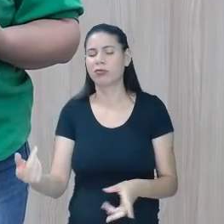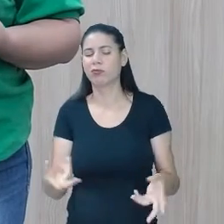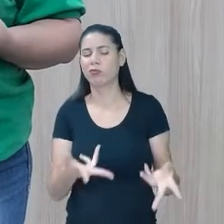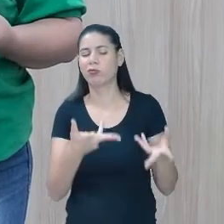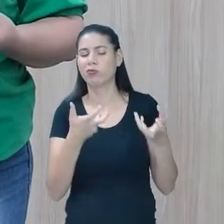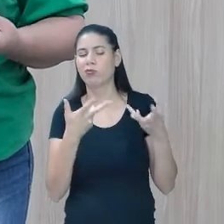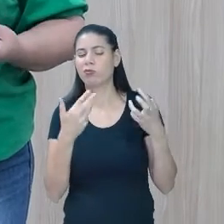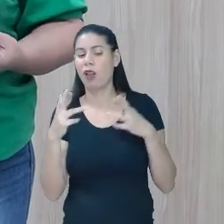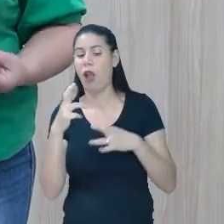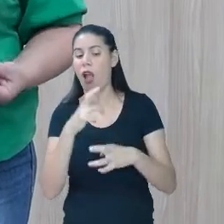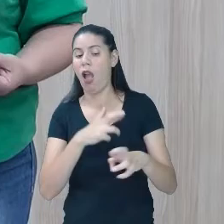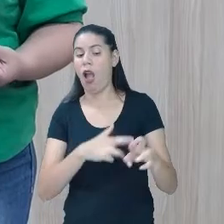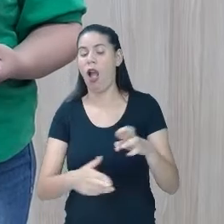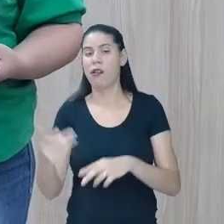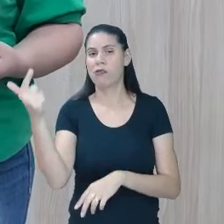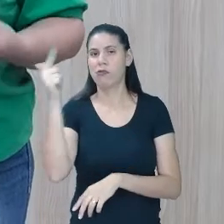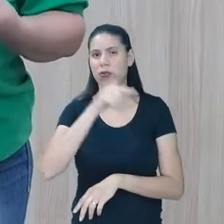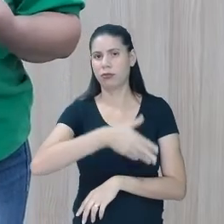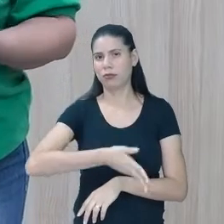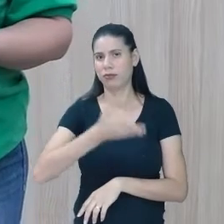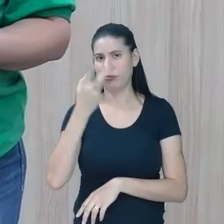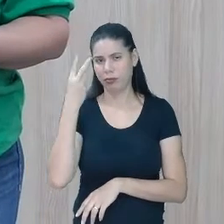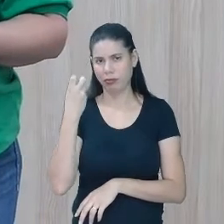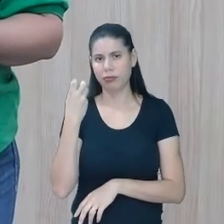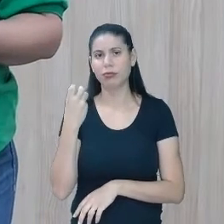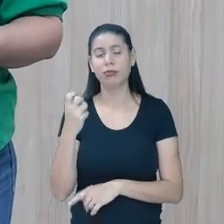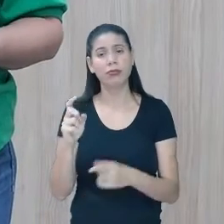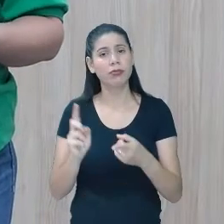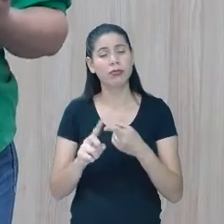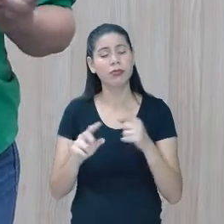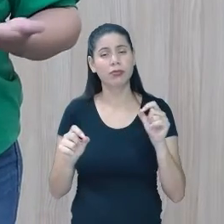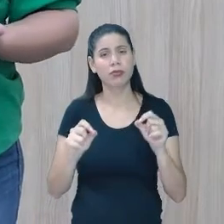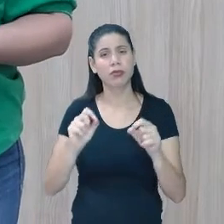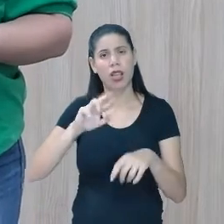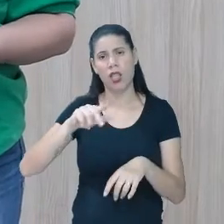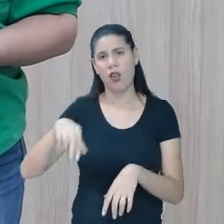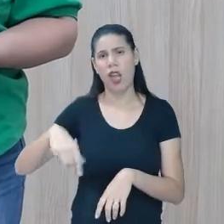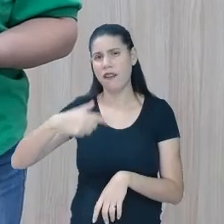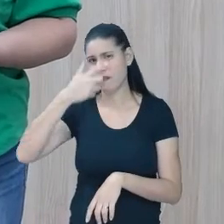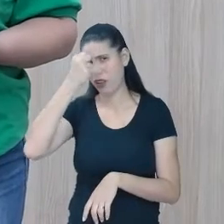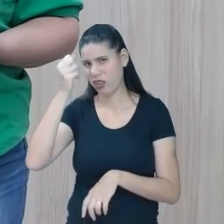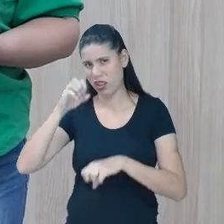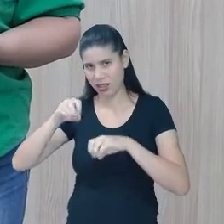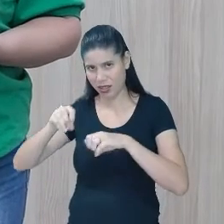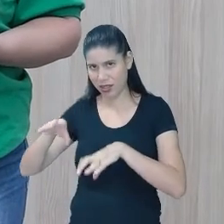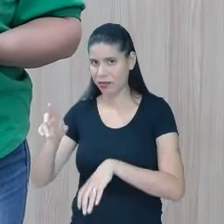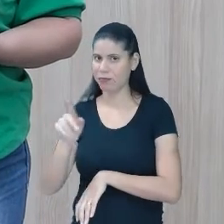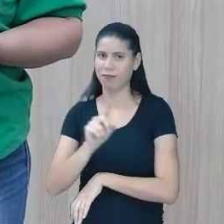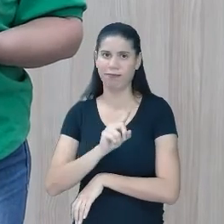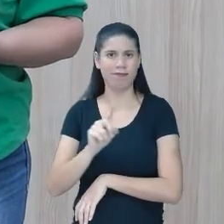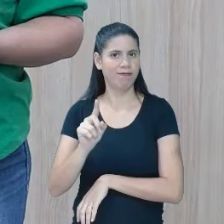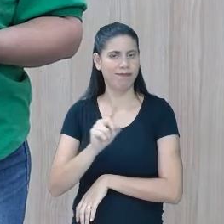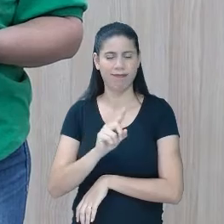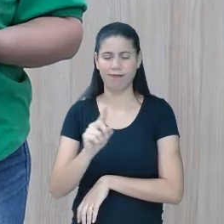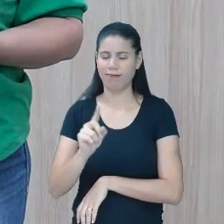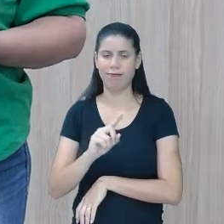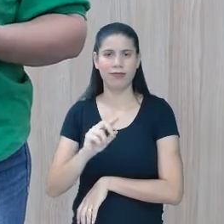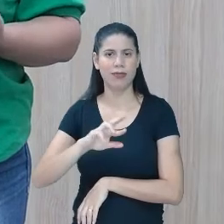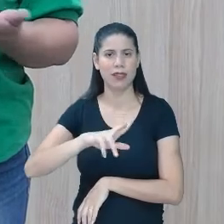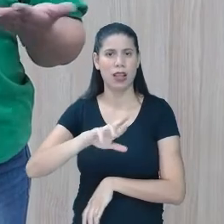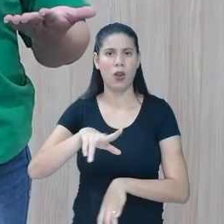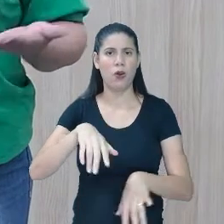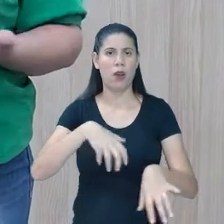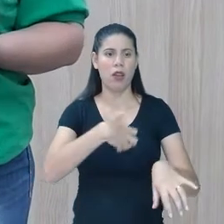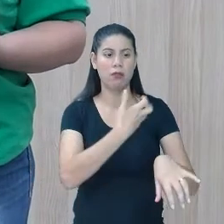atento a isso, que perceba isso. E veja que não é a universidade que vai lhe ensinar isso, o professor. Não é uma